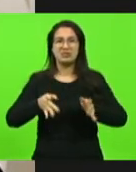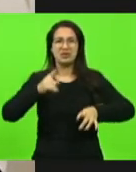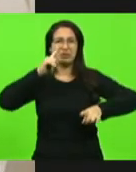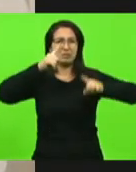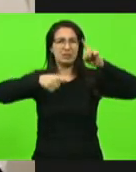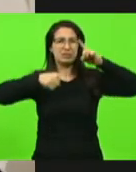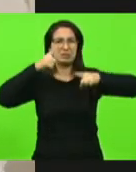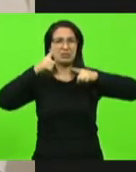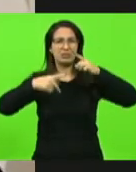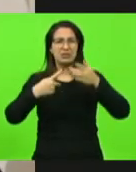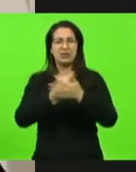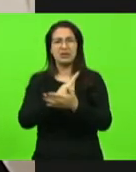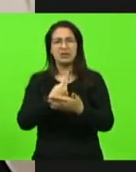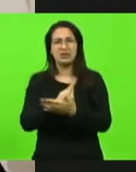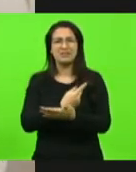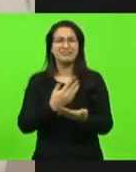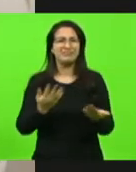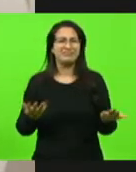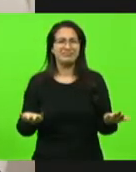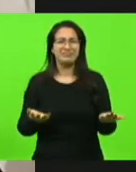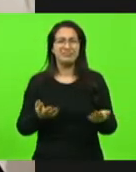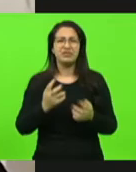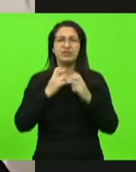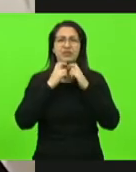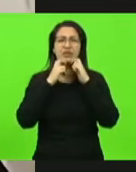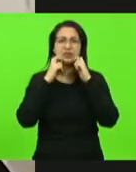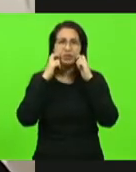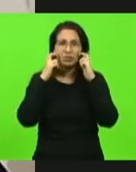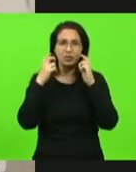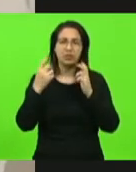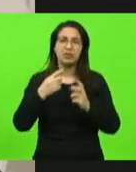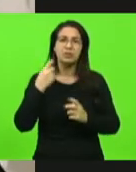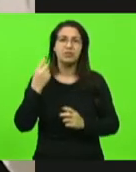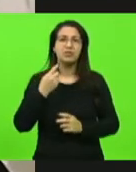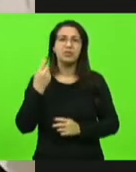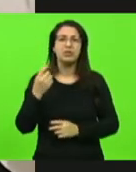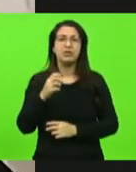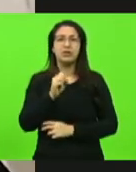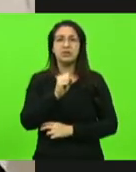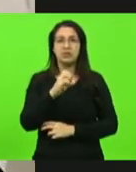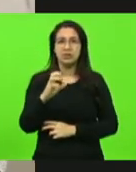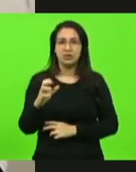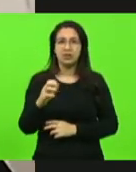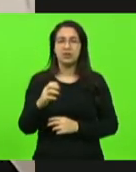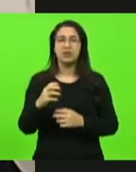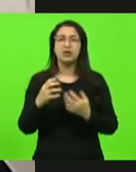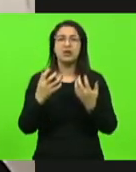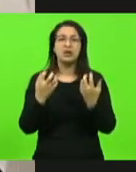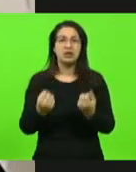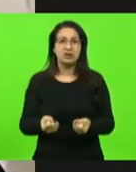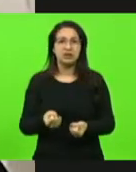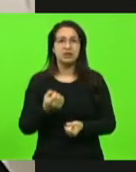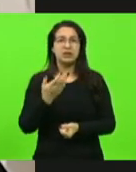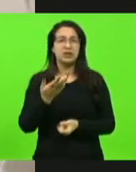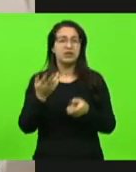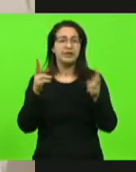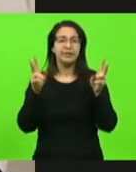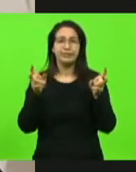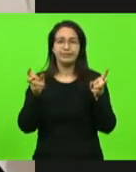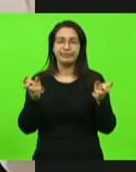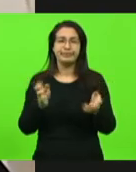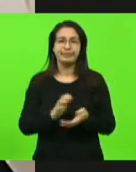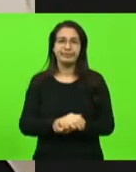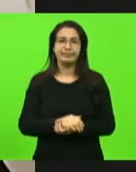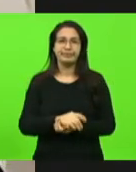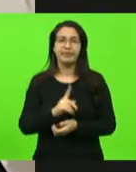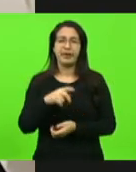Algo infeliz. Que vergonha para os deputados catarinenses que apoiaram essa aberração. Que vergonha. passaram